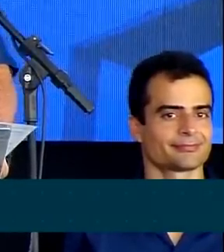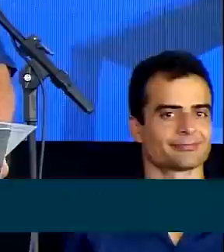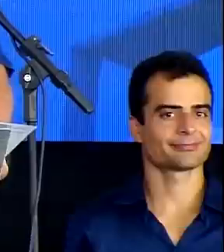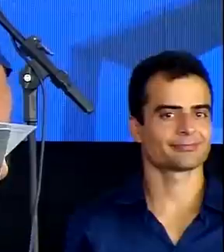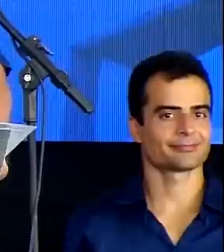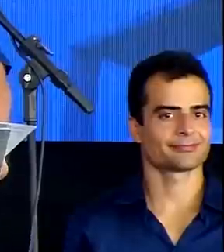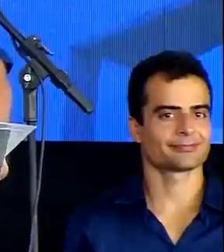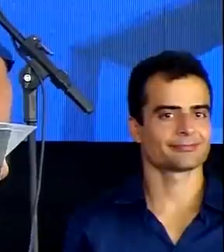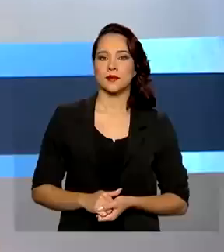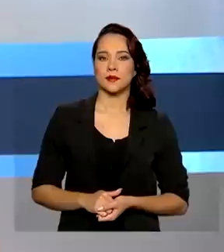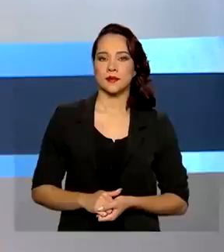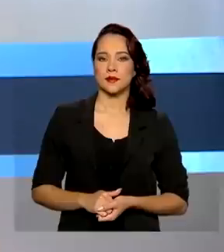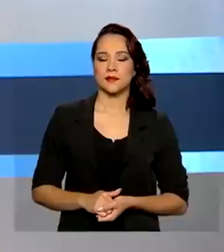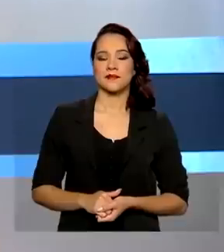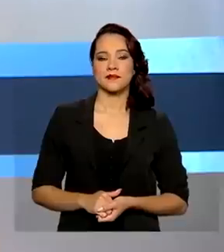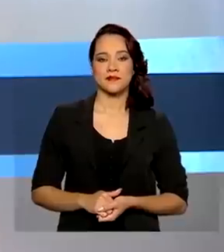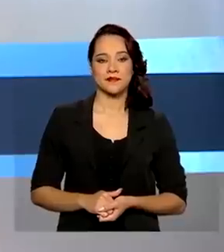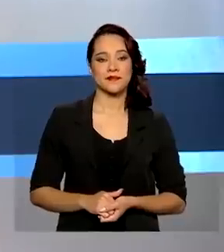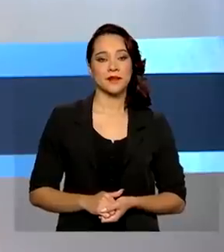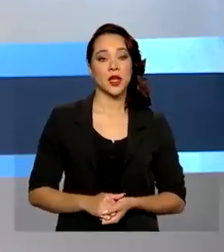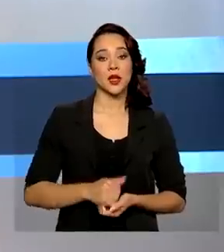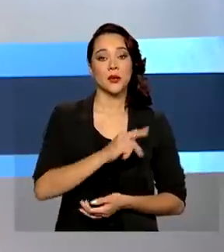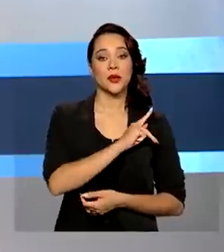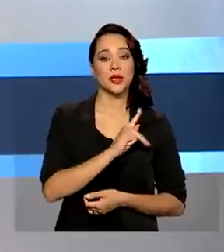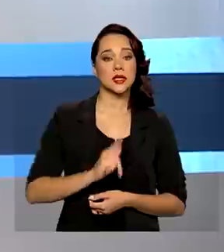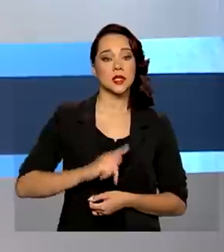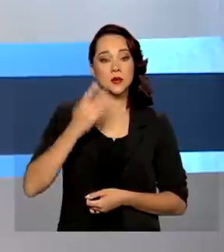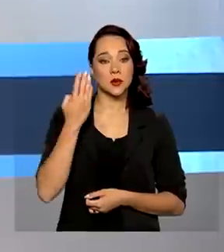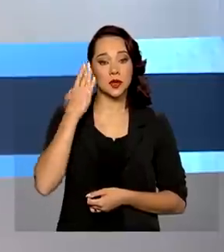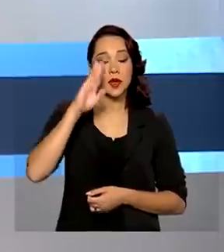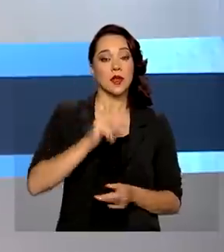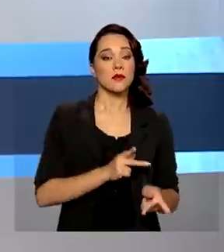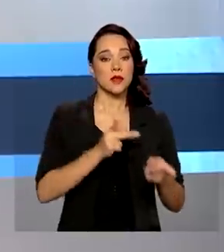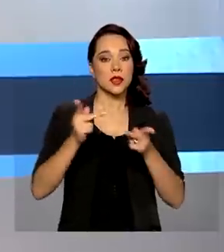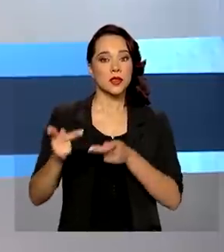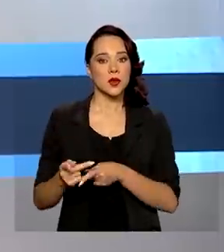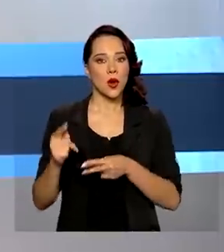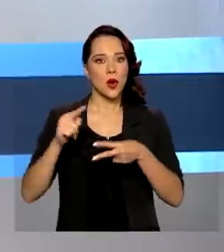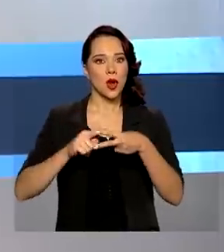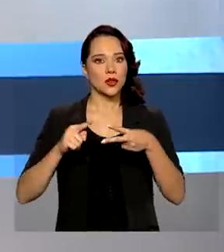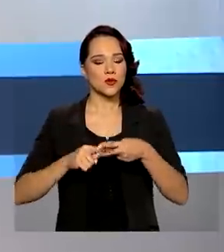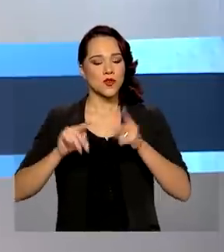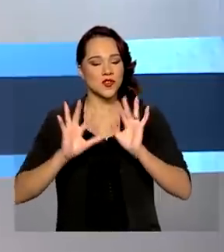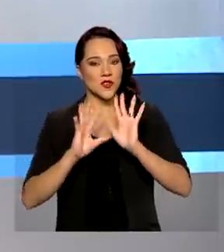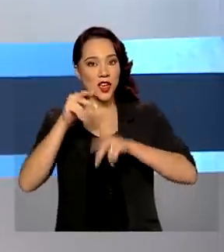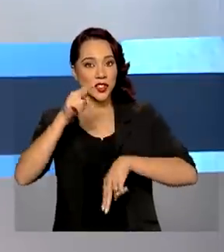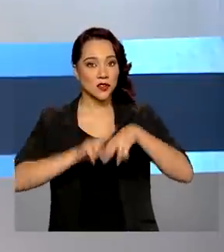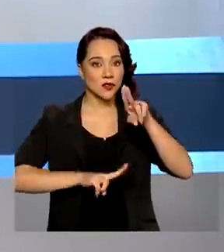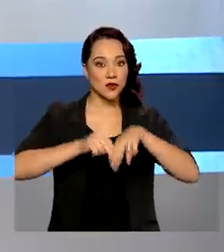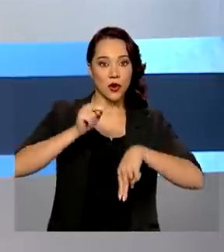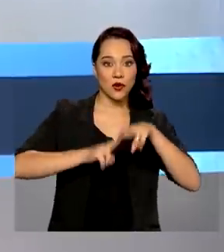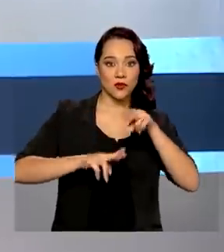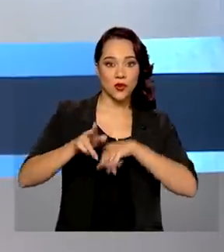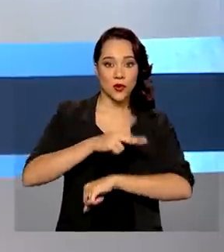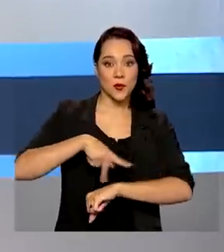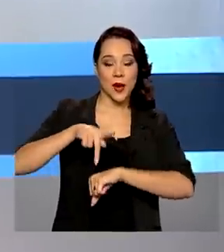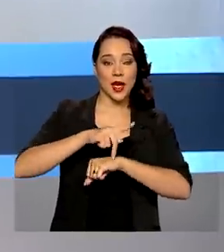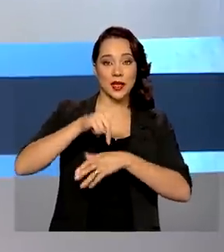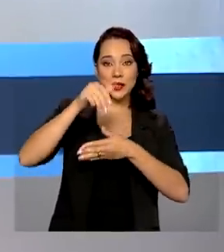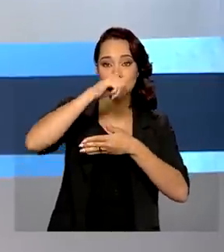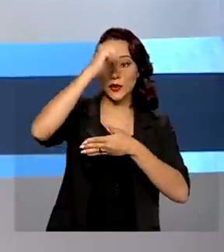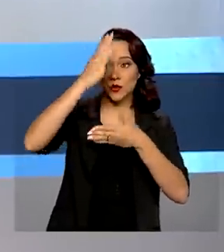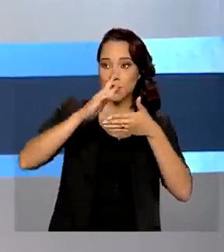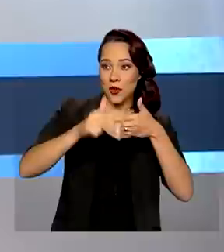que estampam. E o presidente Jair Bolsonaro visitou as duas maiores festas de São João do país, no